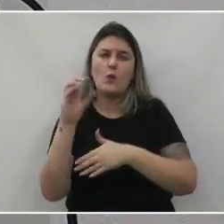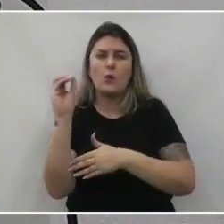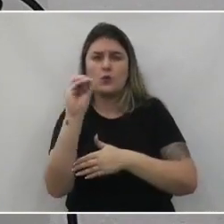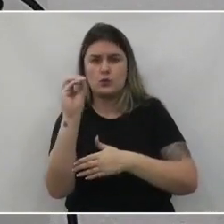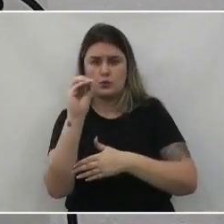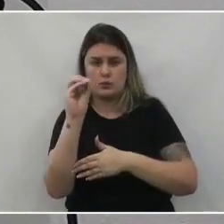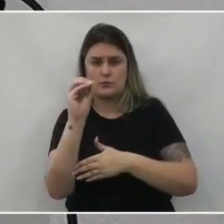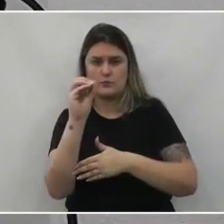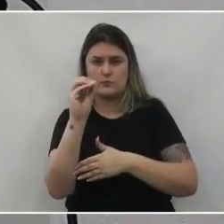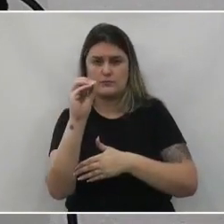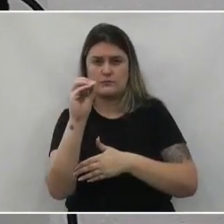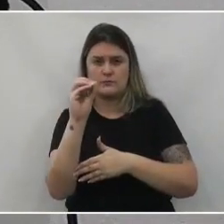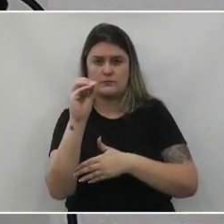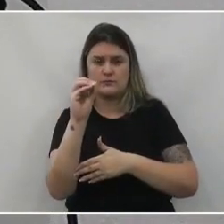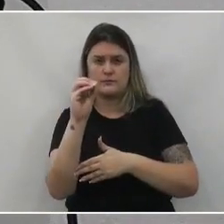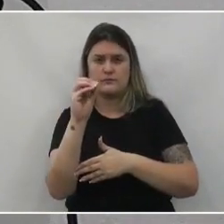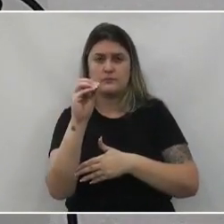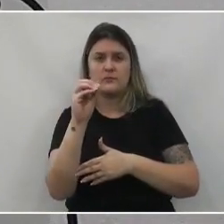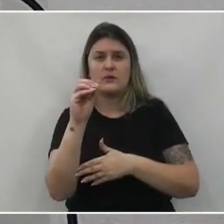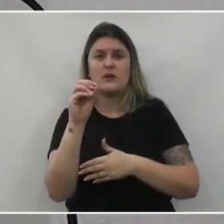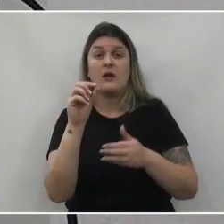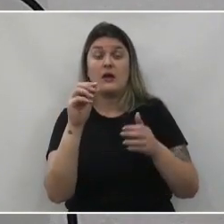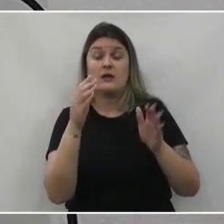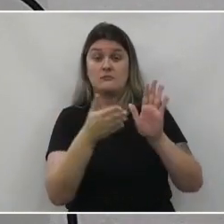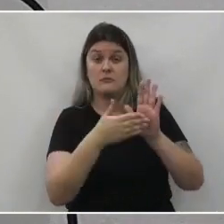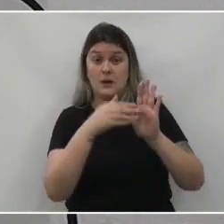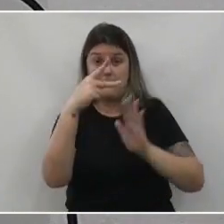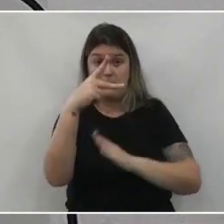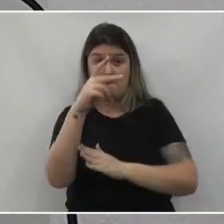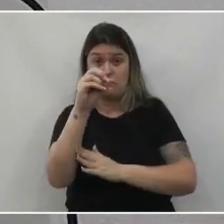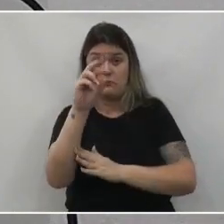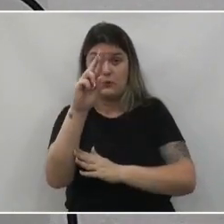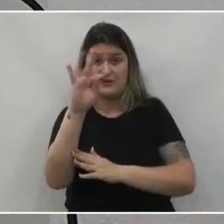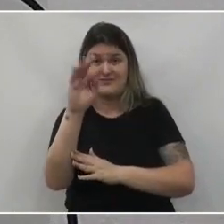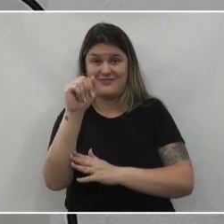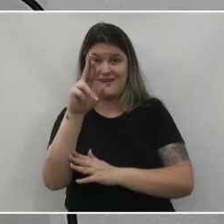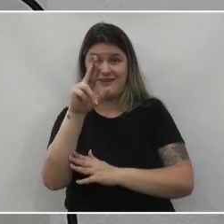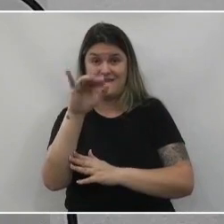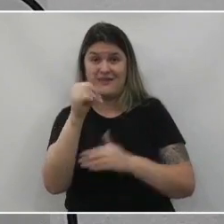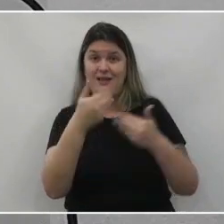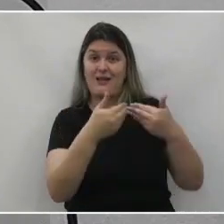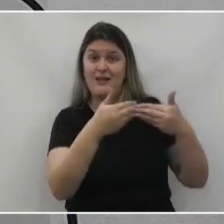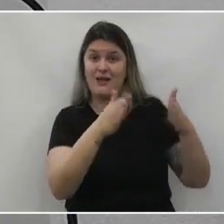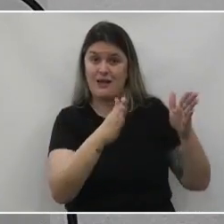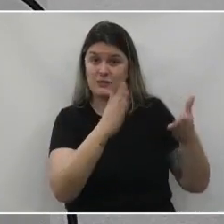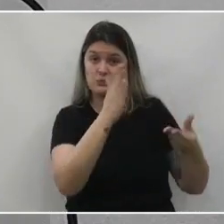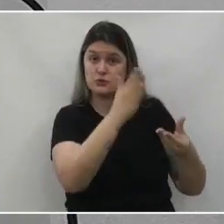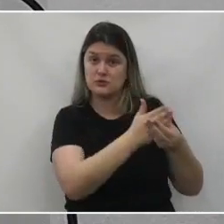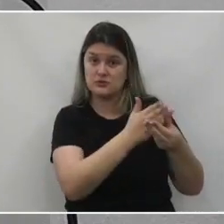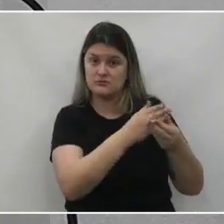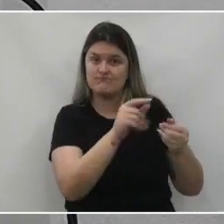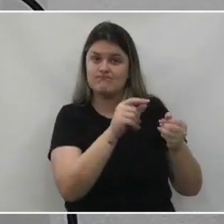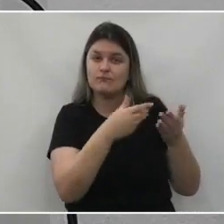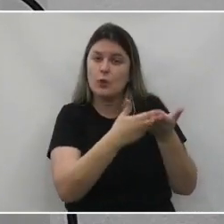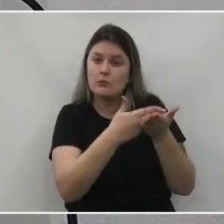a portaria que instaura o processo à sindicância, o levantamento.